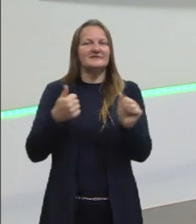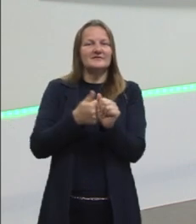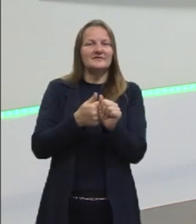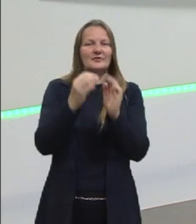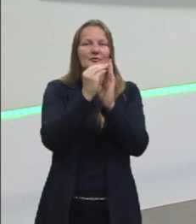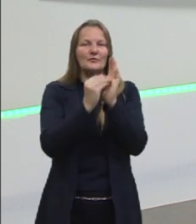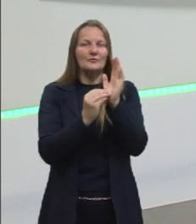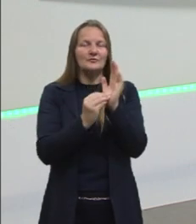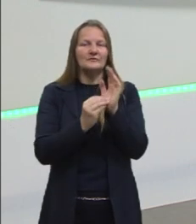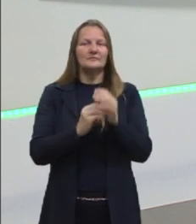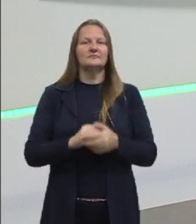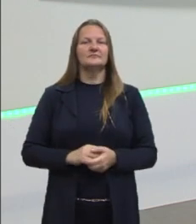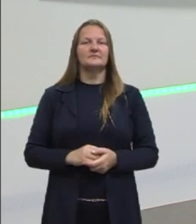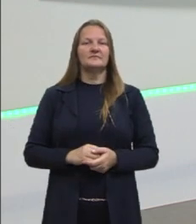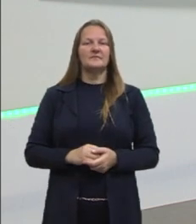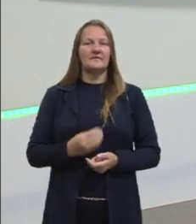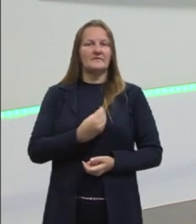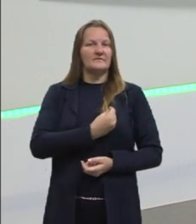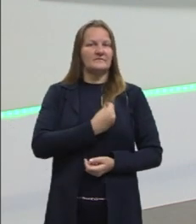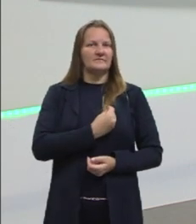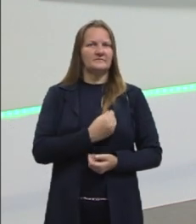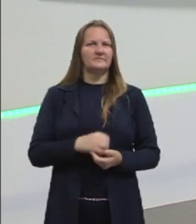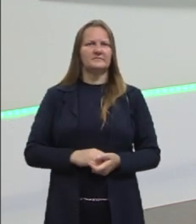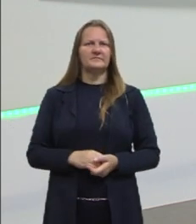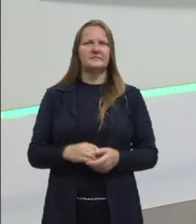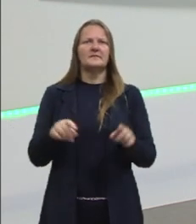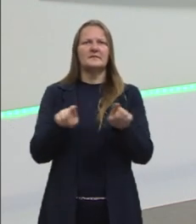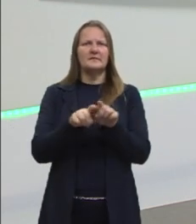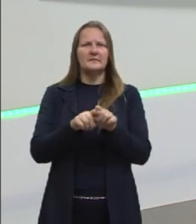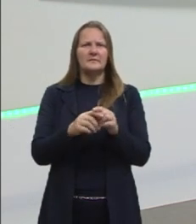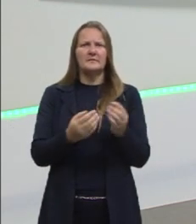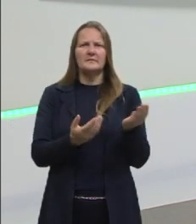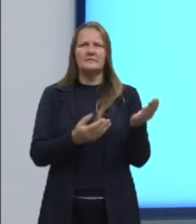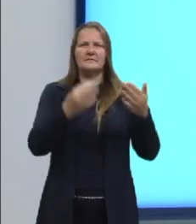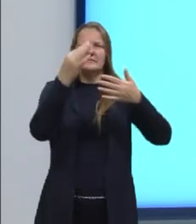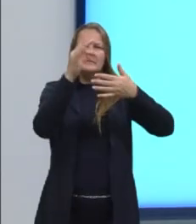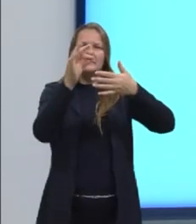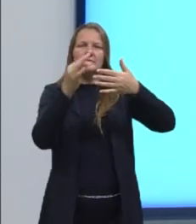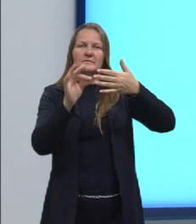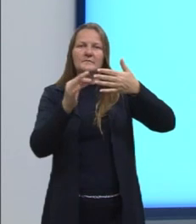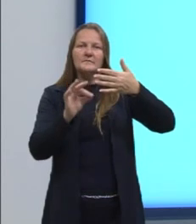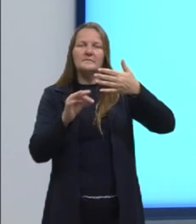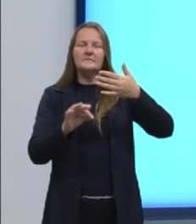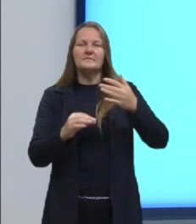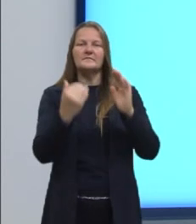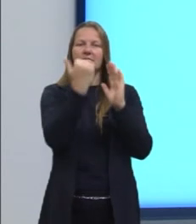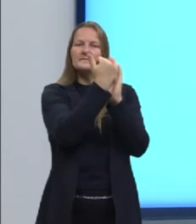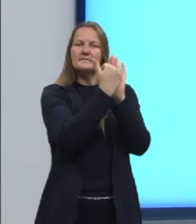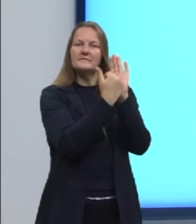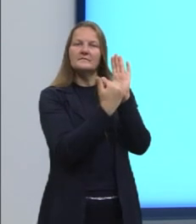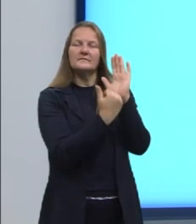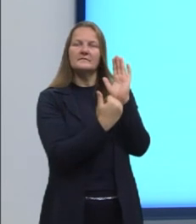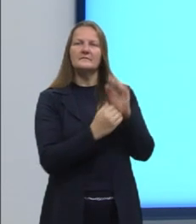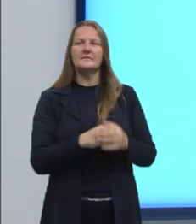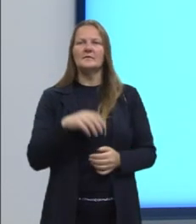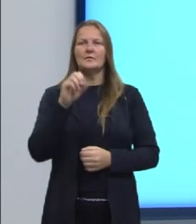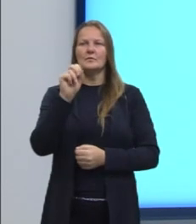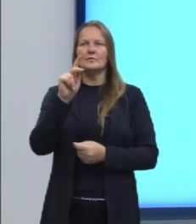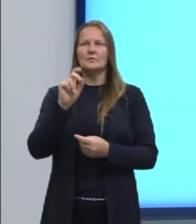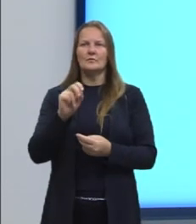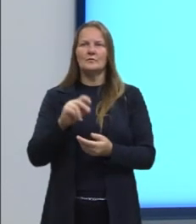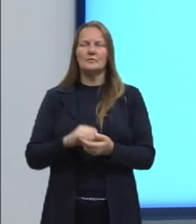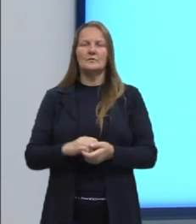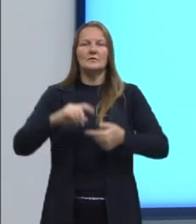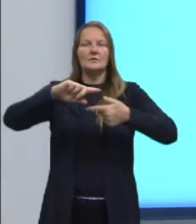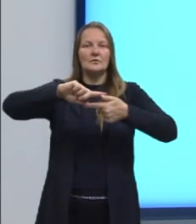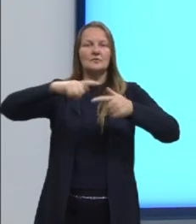conteúdos geométricos. E aí, vamos lá para o nosso checklist. A gente consegue, então, dar o ok ali na